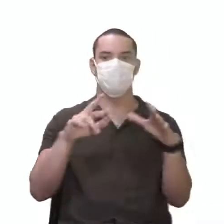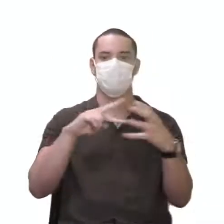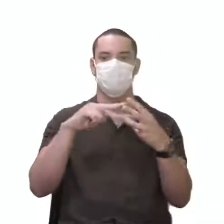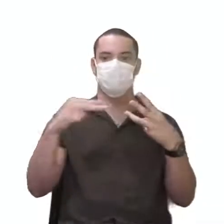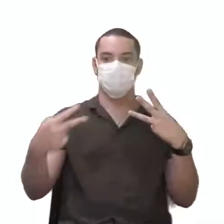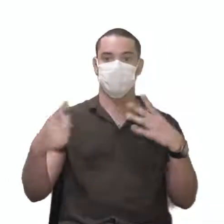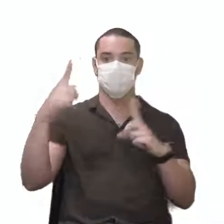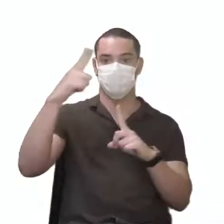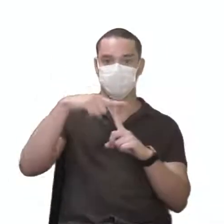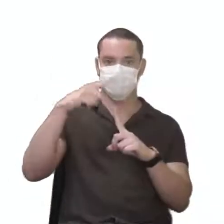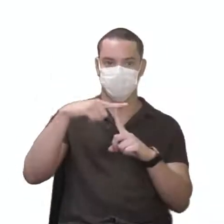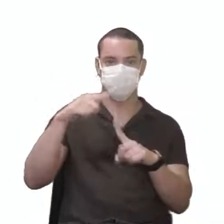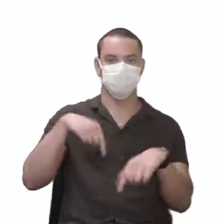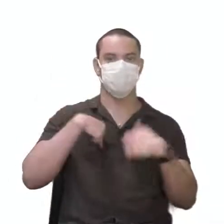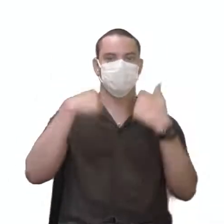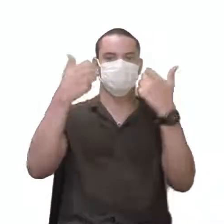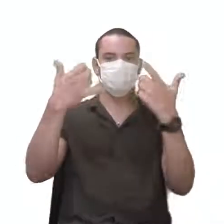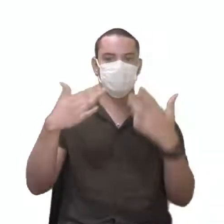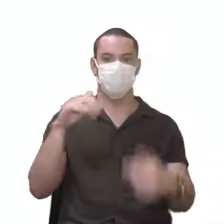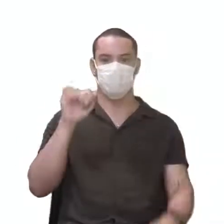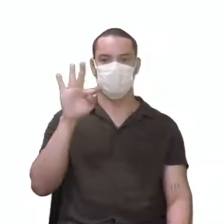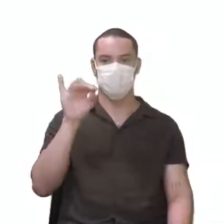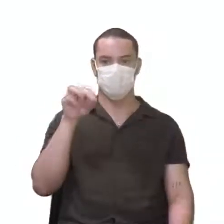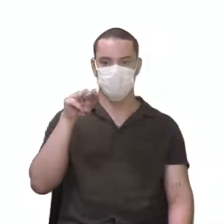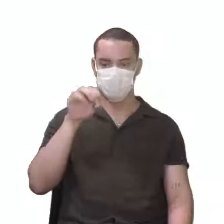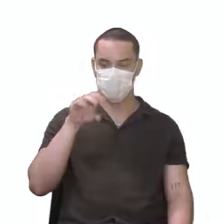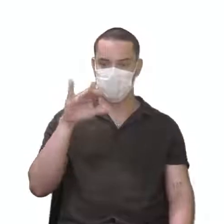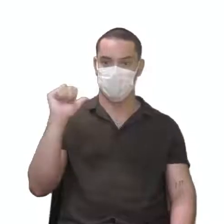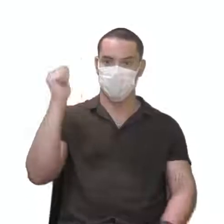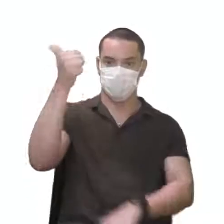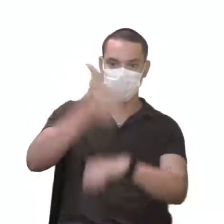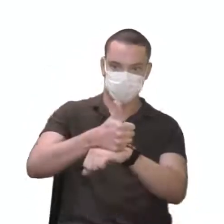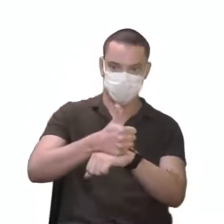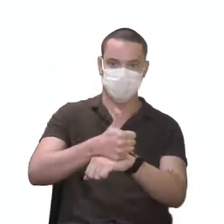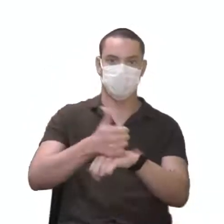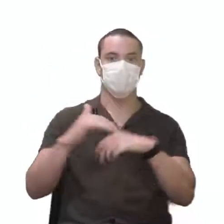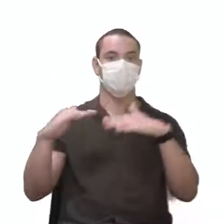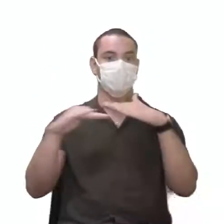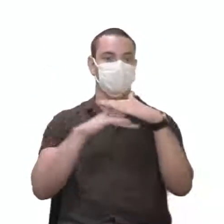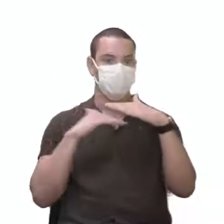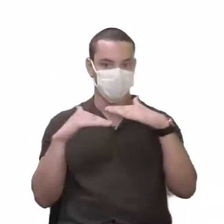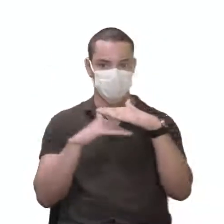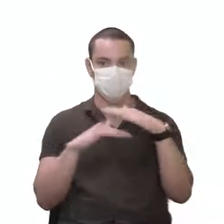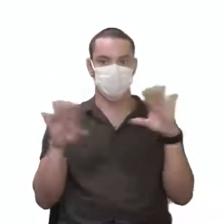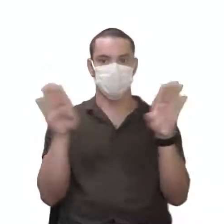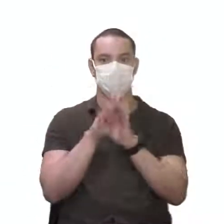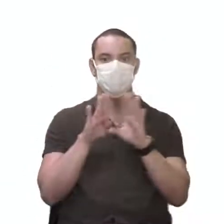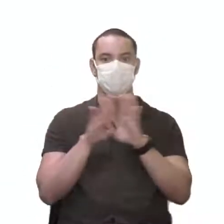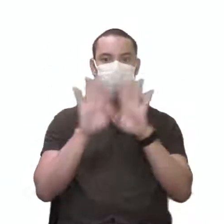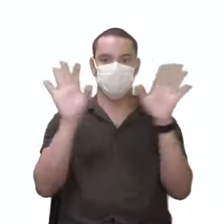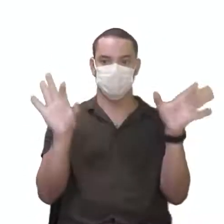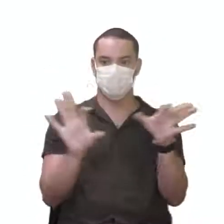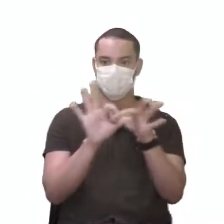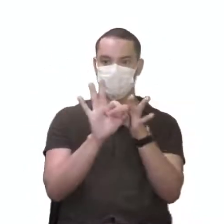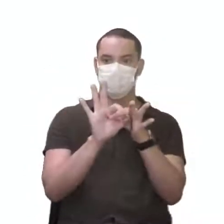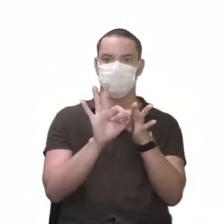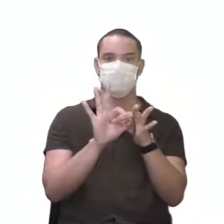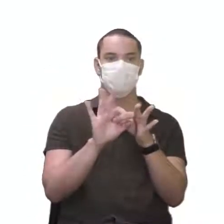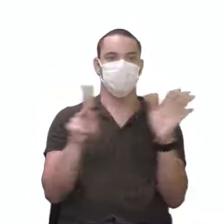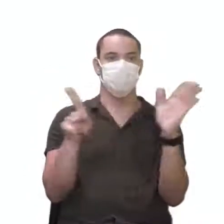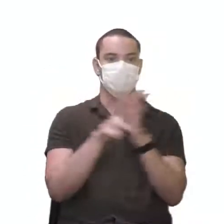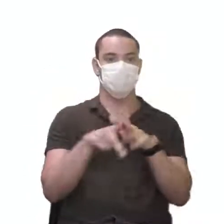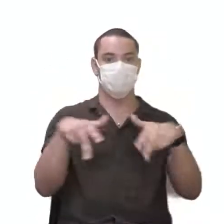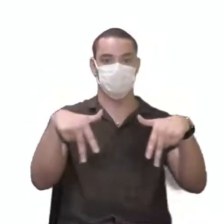herança, onde a gente enfatizou a herança autossômica dominante, autossômica recessiva, herança ligada ao sexo,